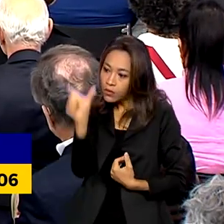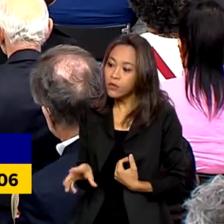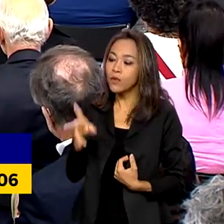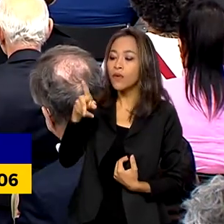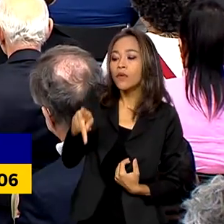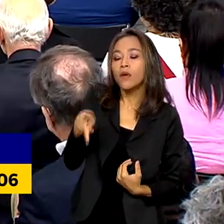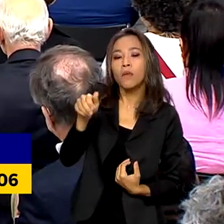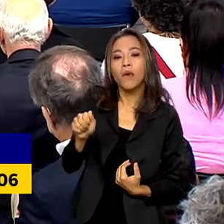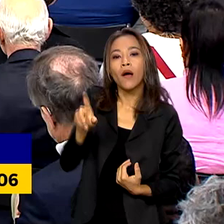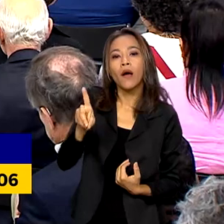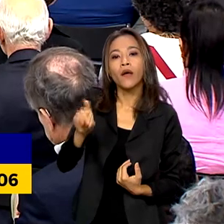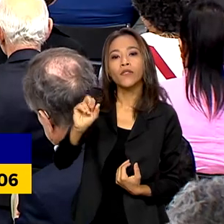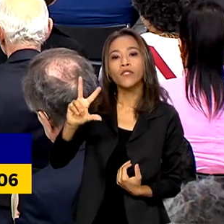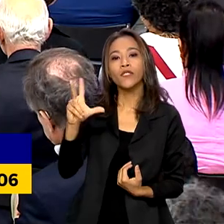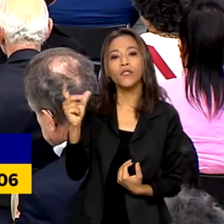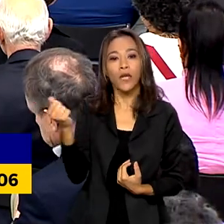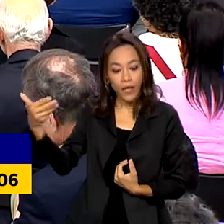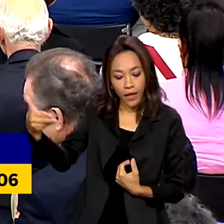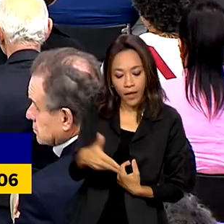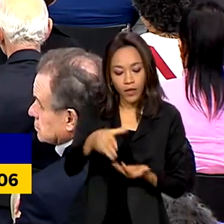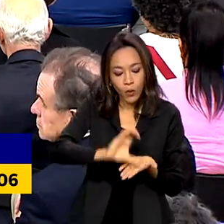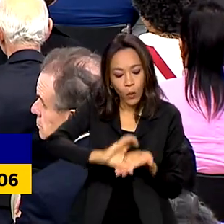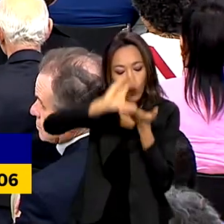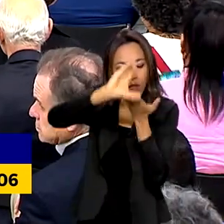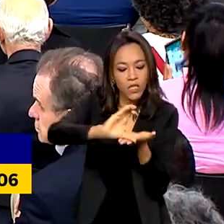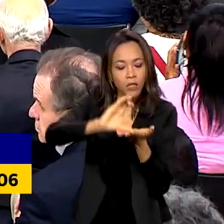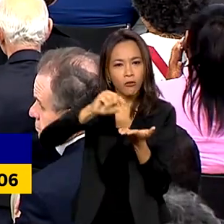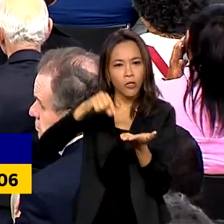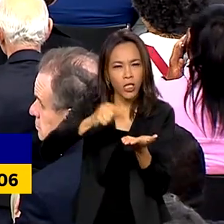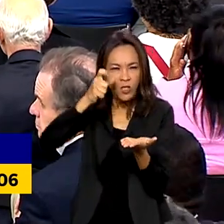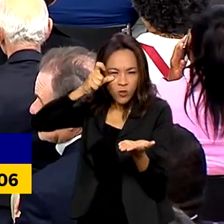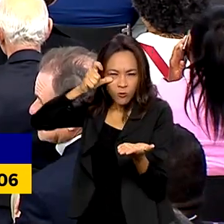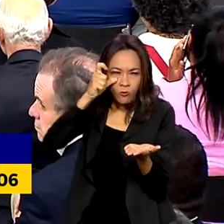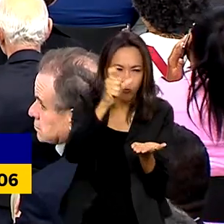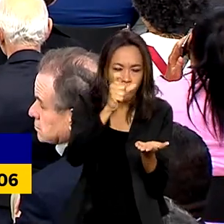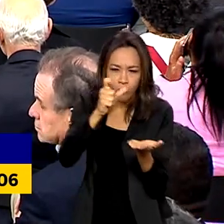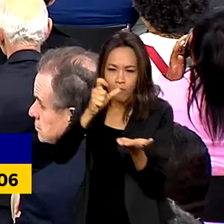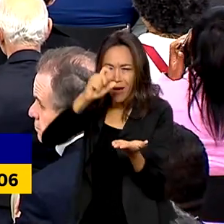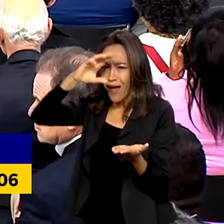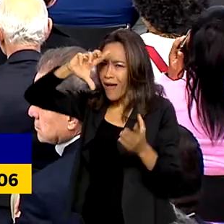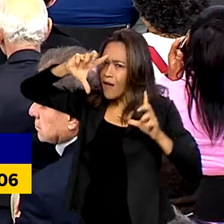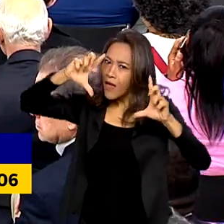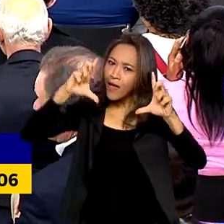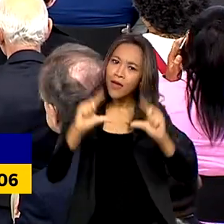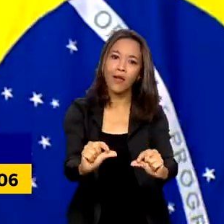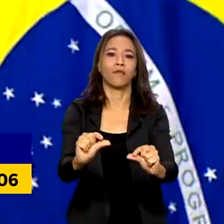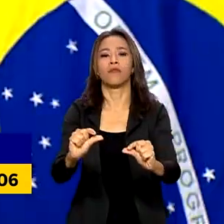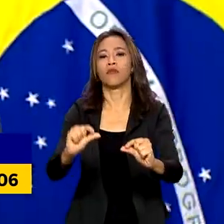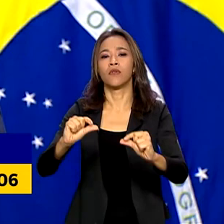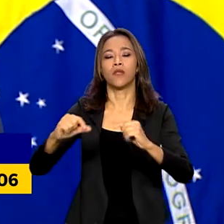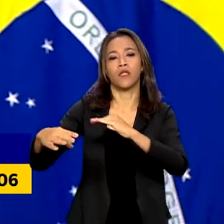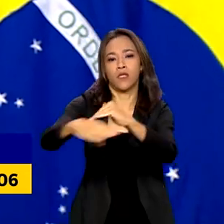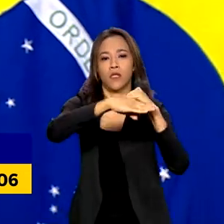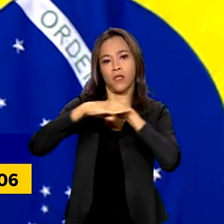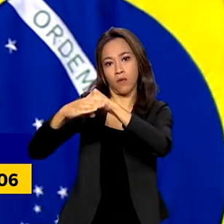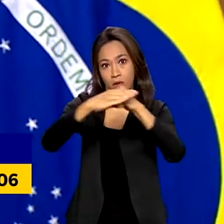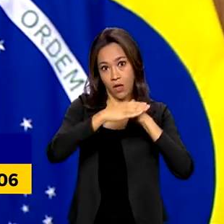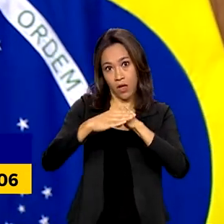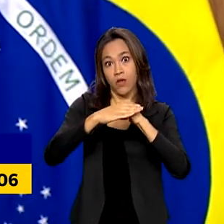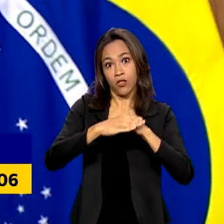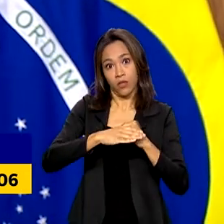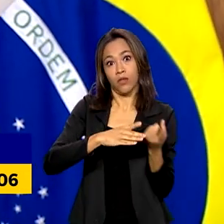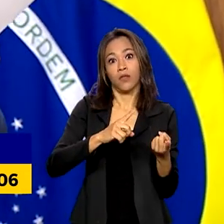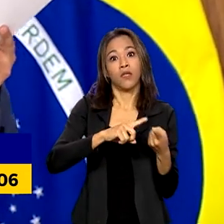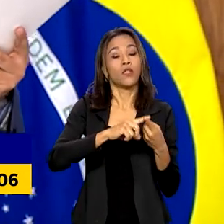uma instituição obcecada pela redução das desigualdades. As desigualdades de renda,